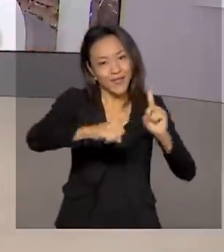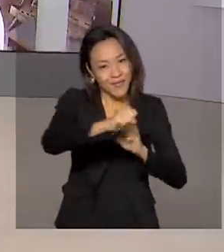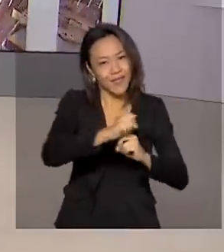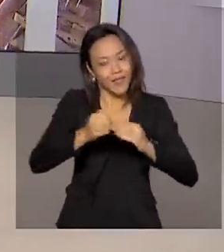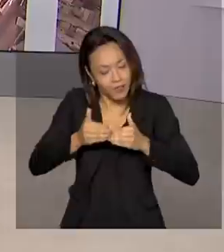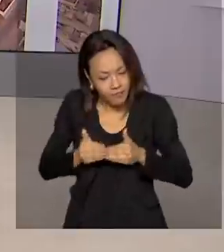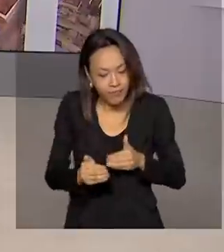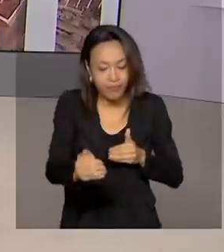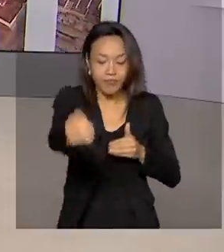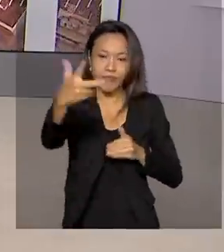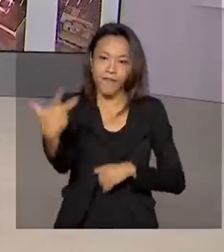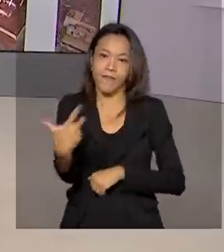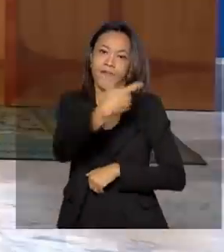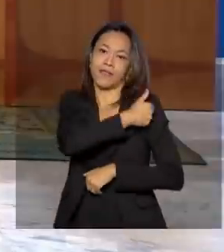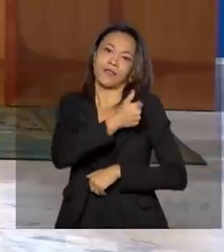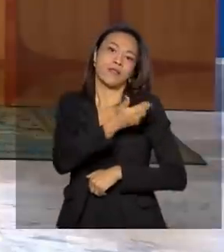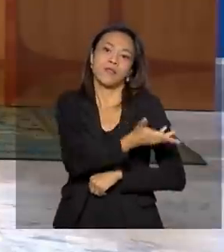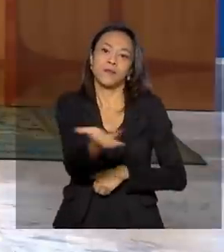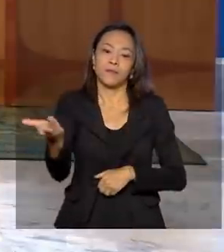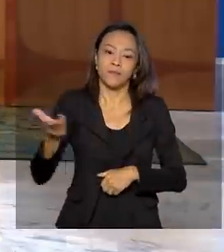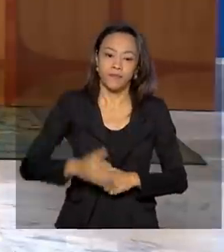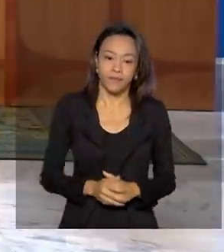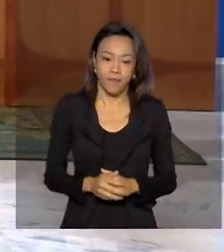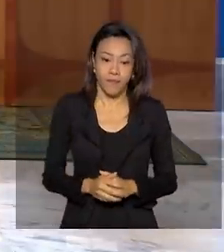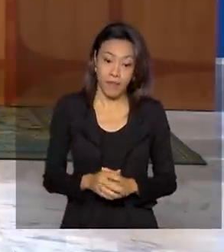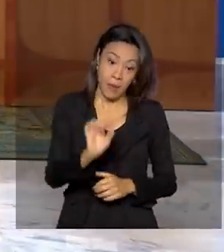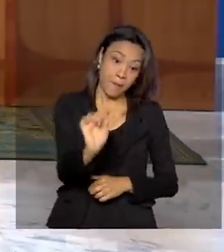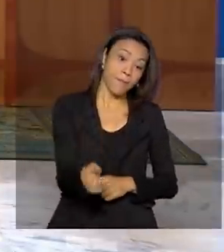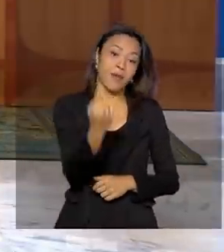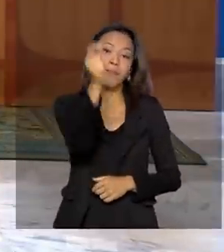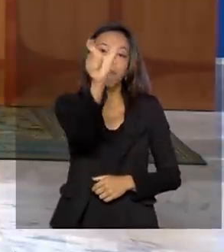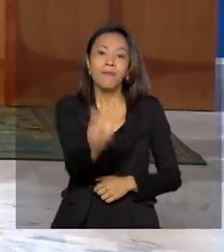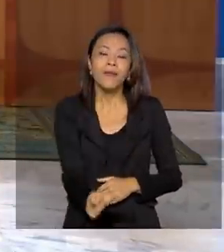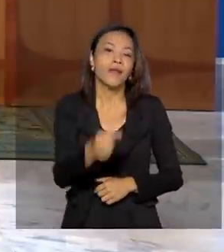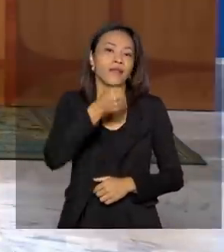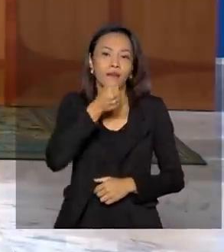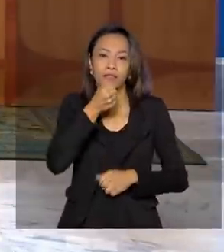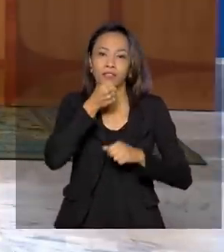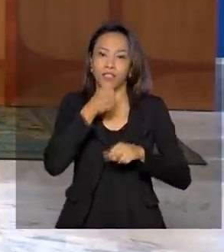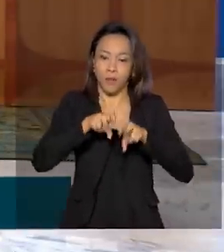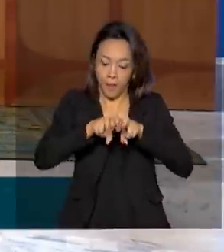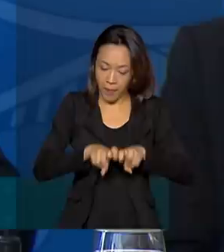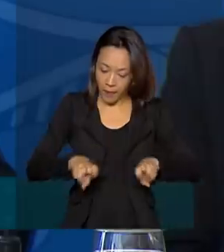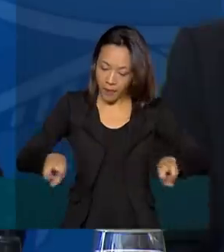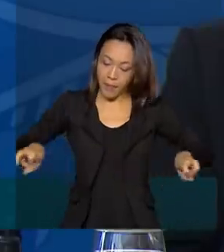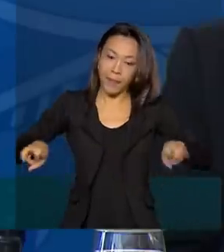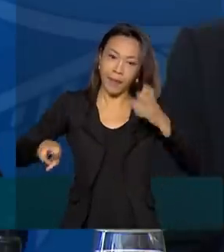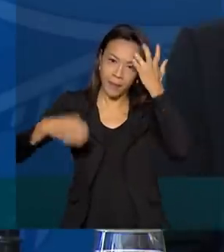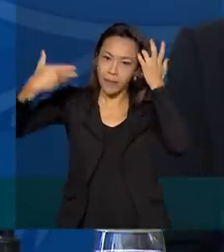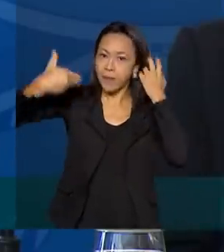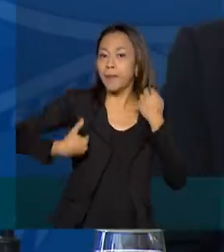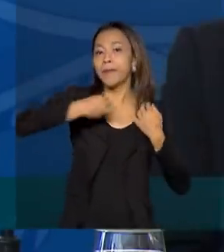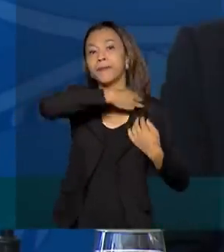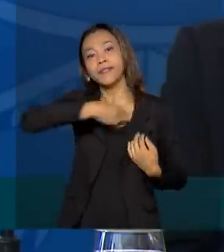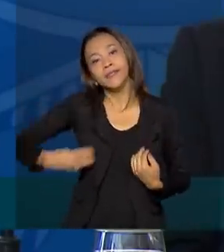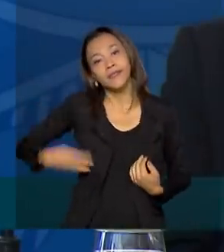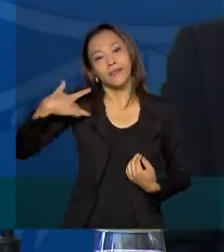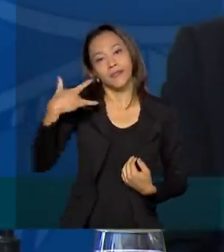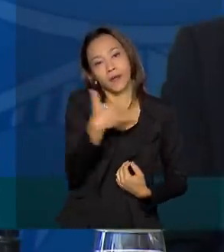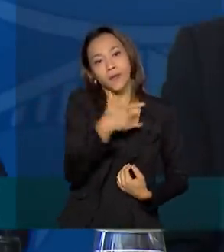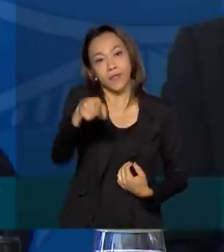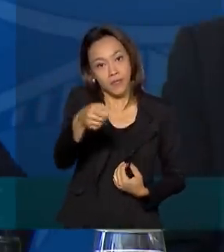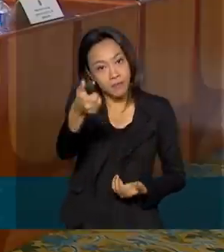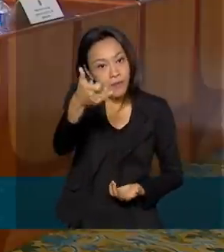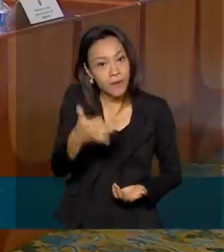vacinação em massa. Na primeira entrevista coletiva como ministro da Saúde, o médico Marcelo Queiroga